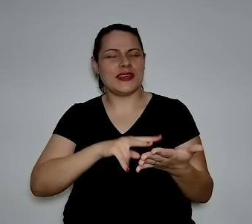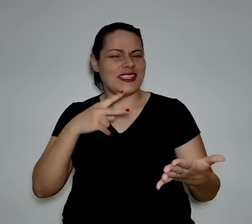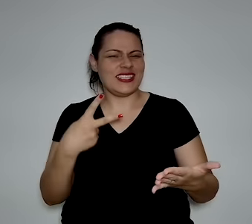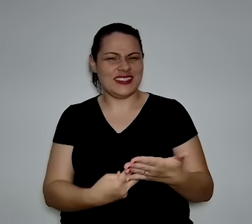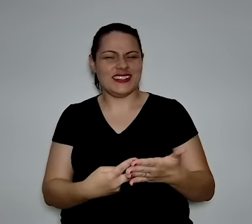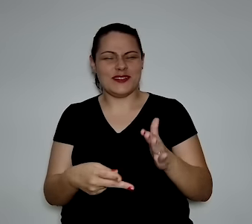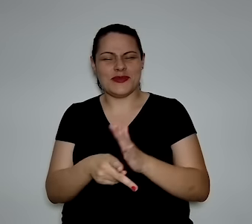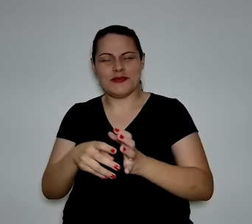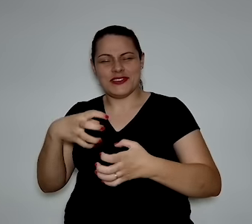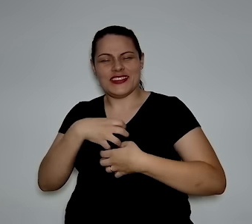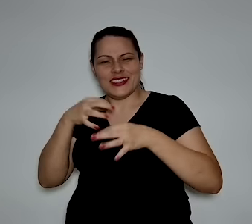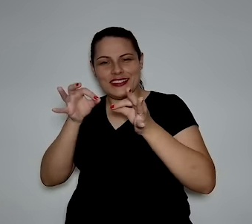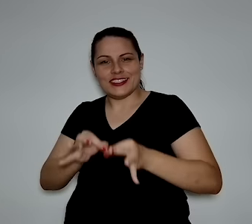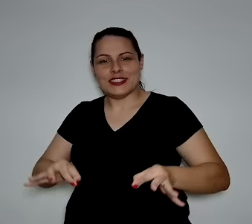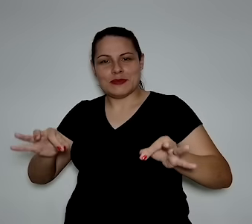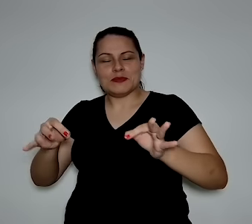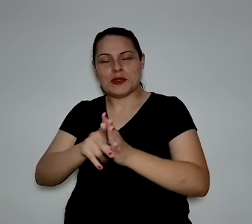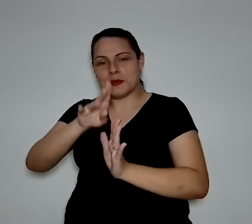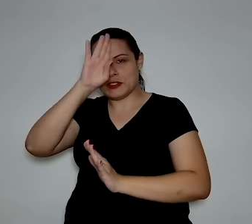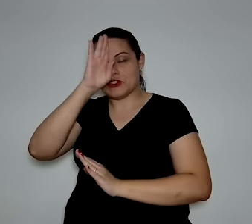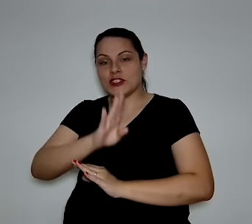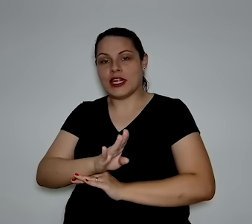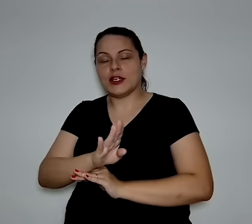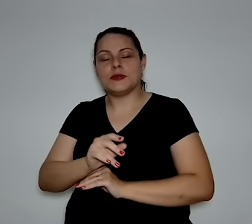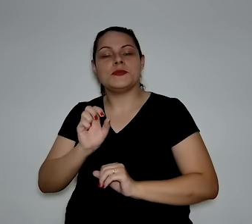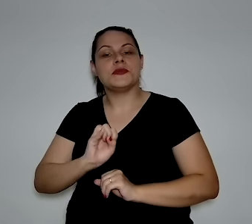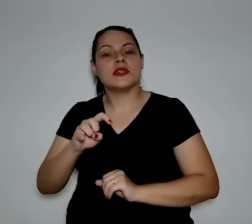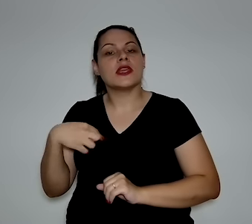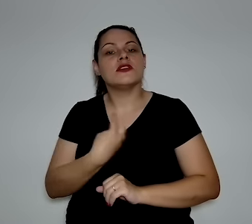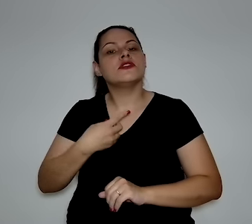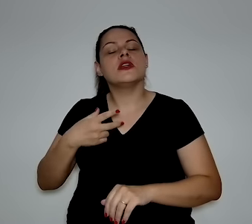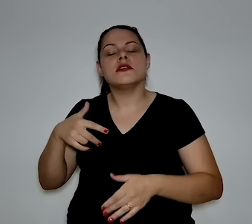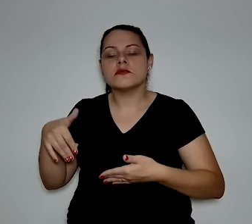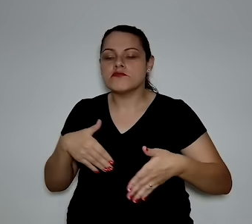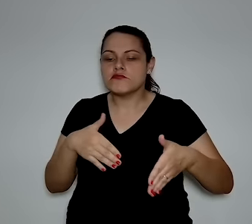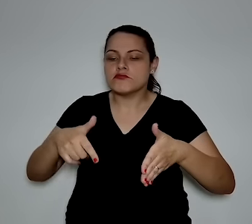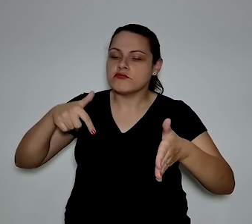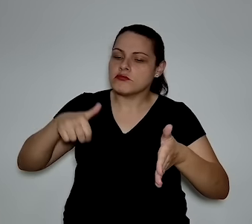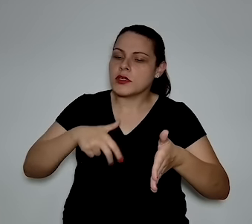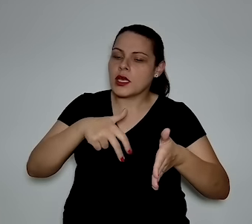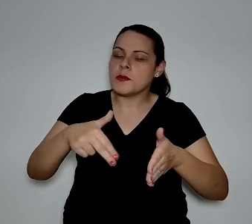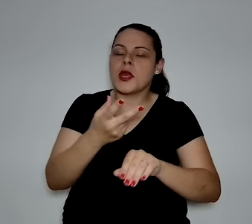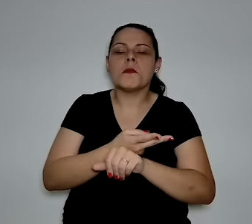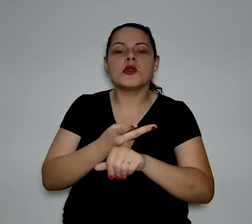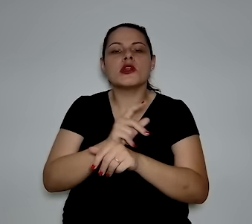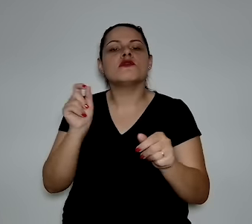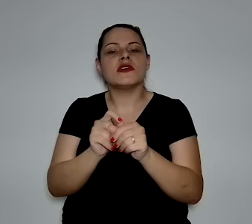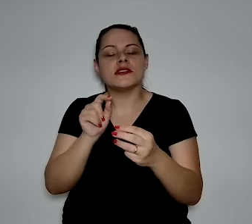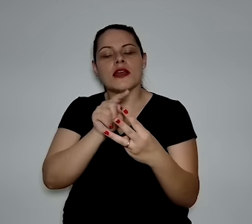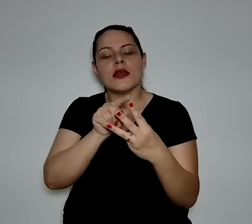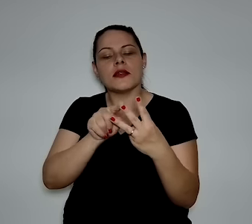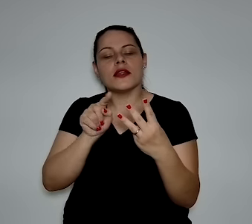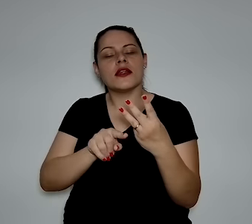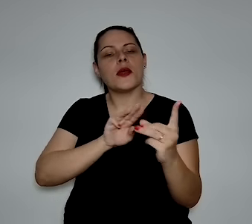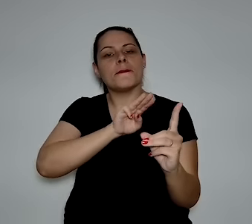Então, a tradução literal, eu acho que se caminharmos em busca dessas três metas,